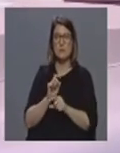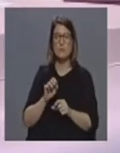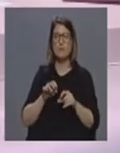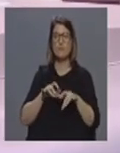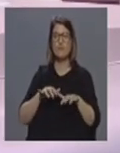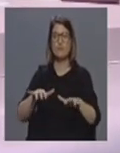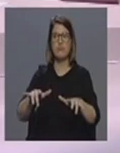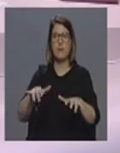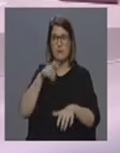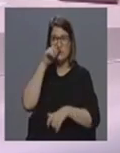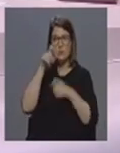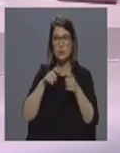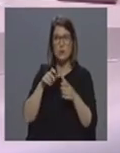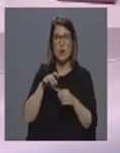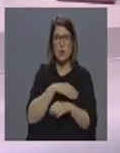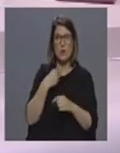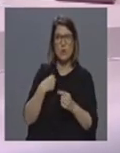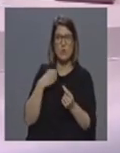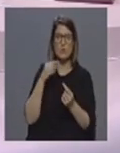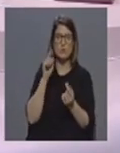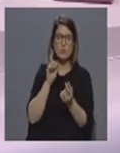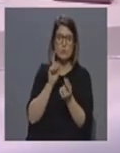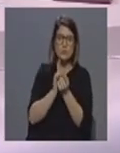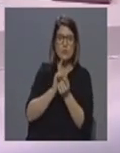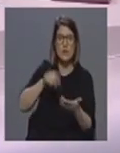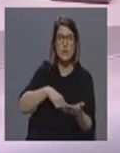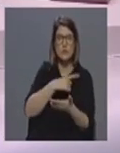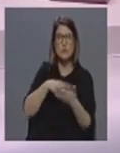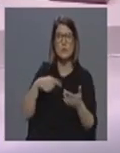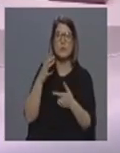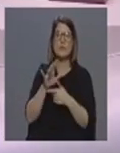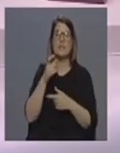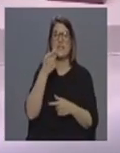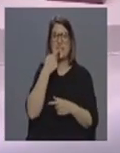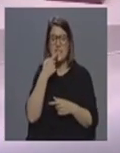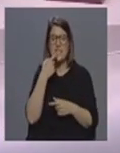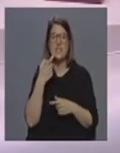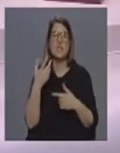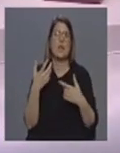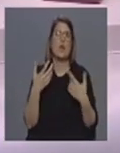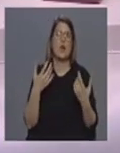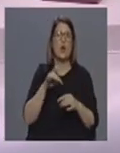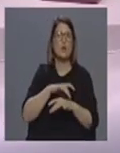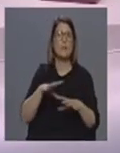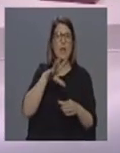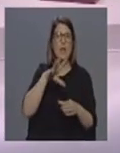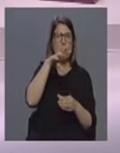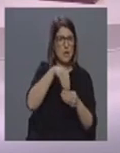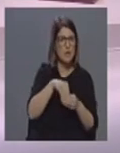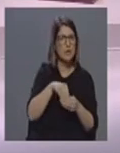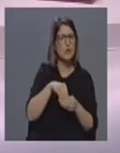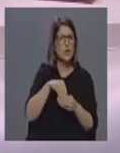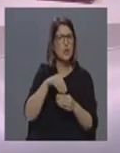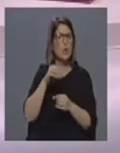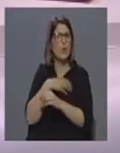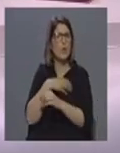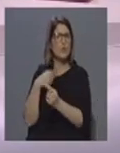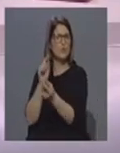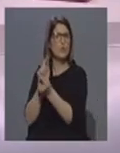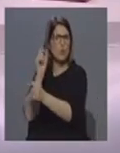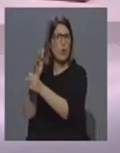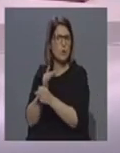pessoas que estão a cancelar consultas até mesmo de dentista não só no hospital mas outro tipo de consultas